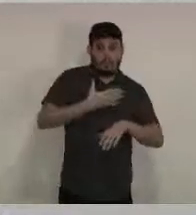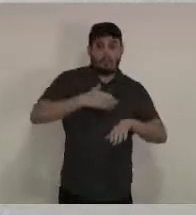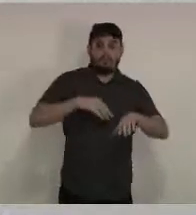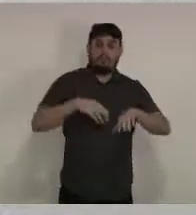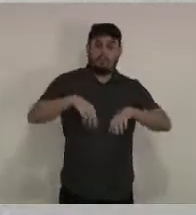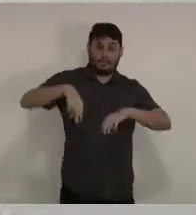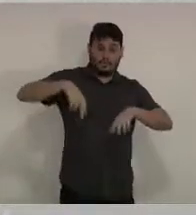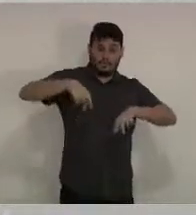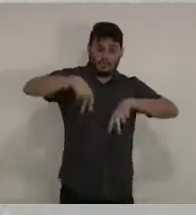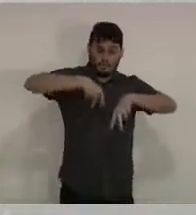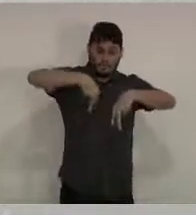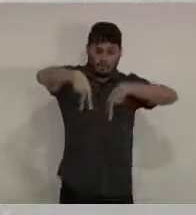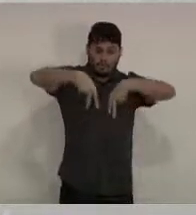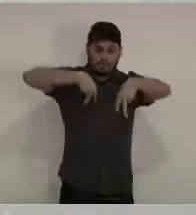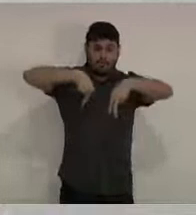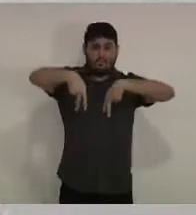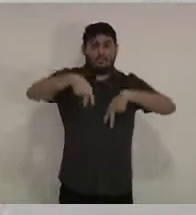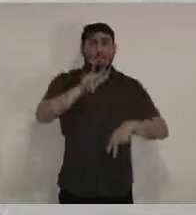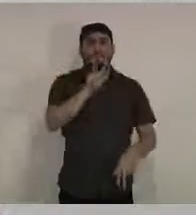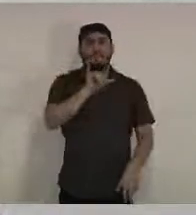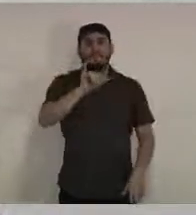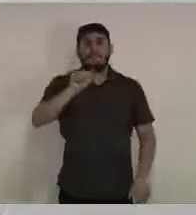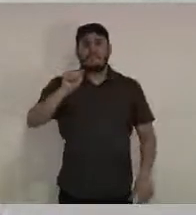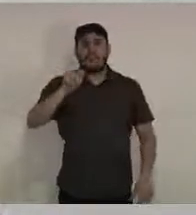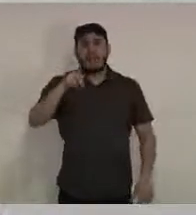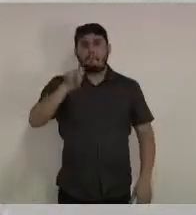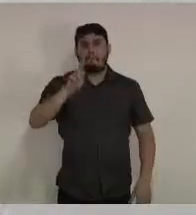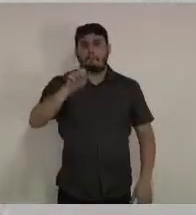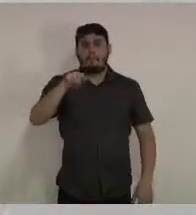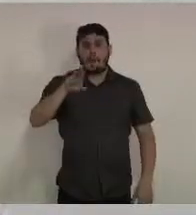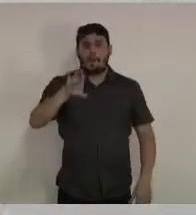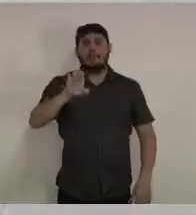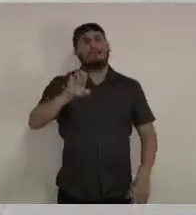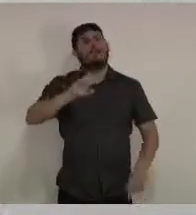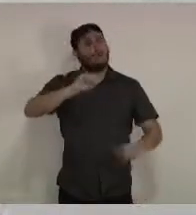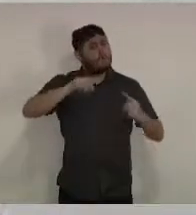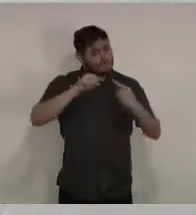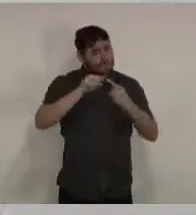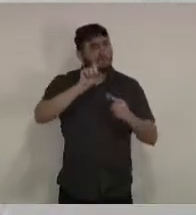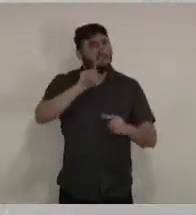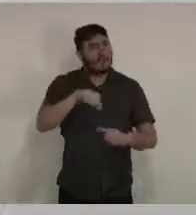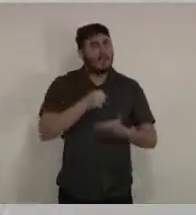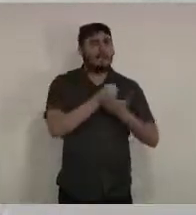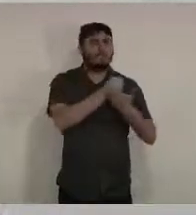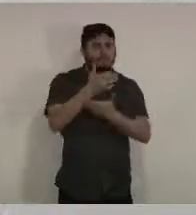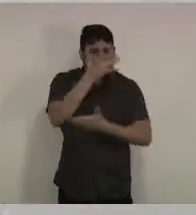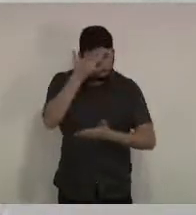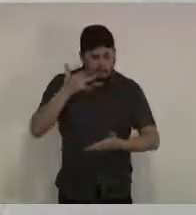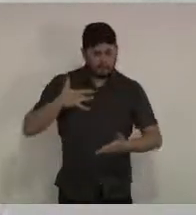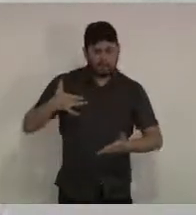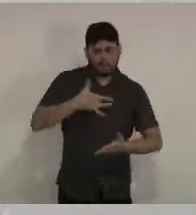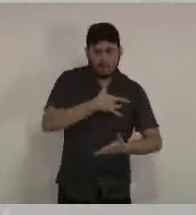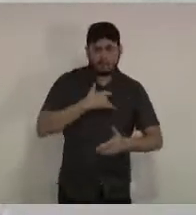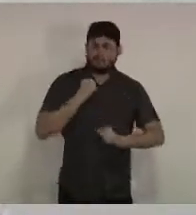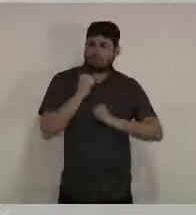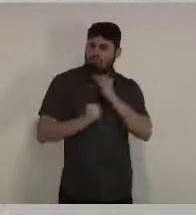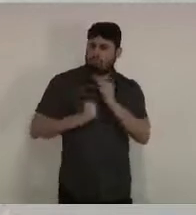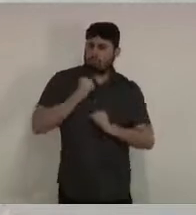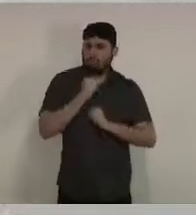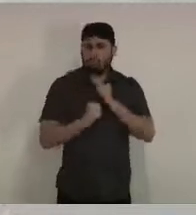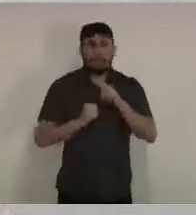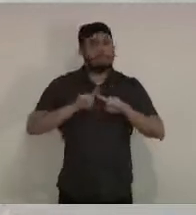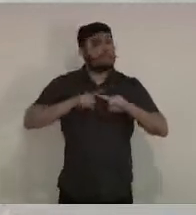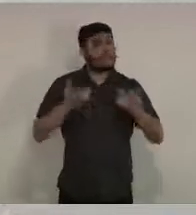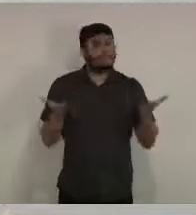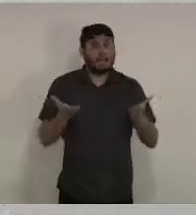A Via Parque foi feita para isso, para que as pessoas pudessem circular, para poder se encontrar, praticar esporte e lazer. Mas, nesse